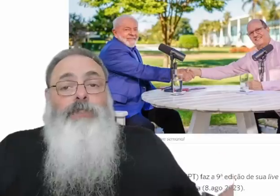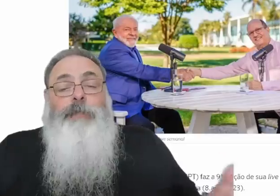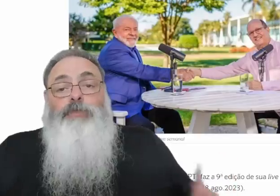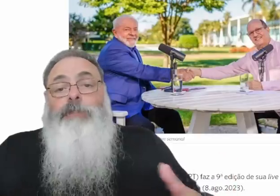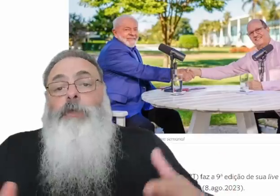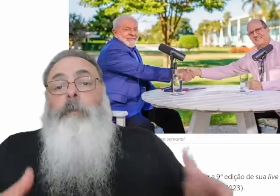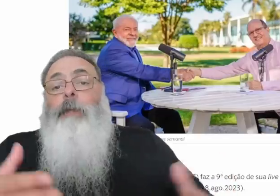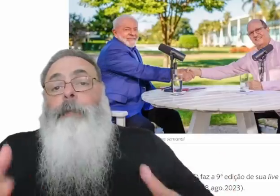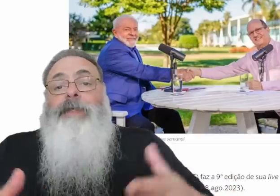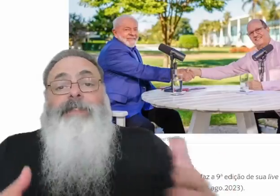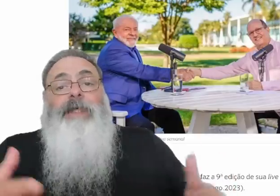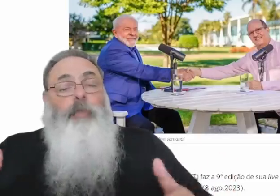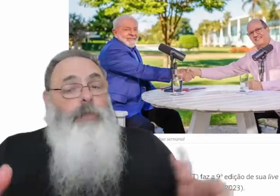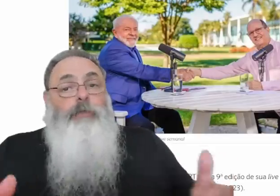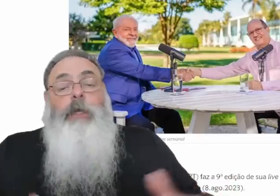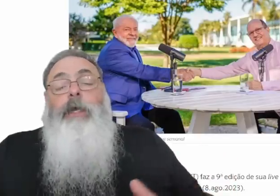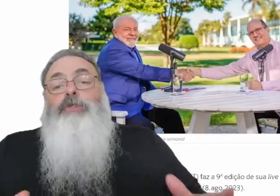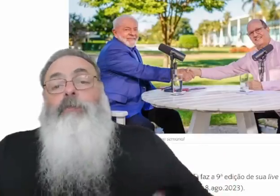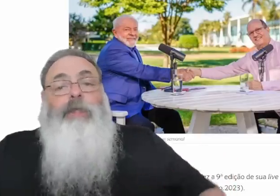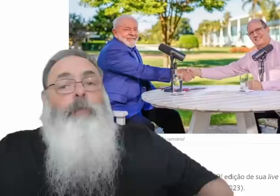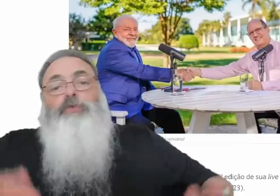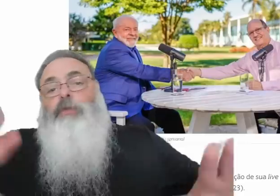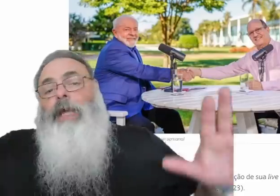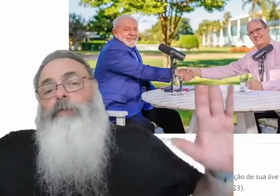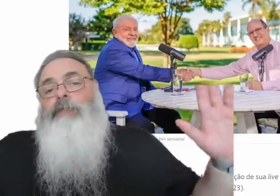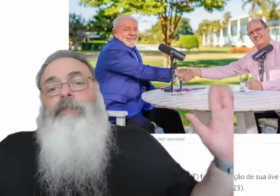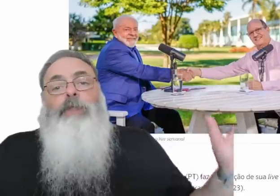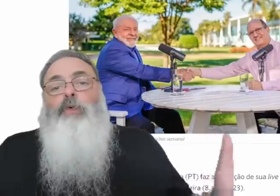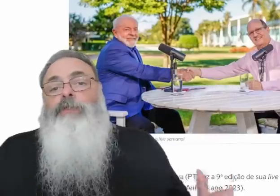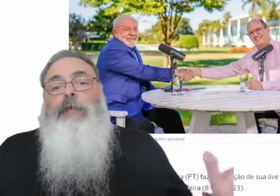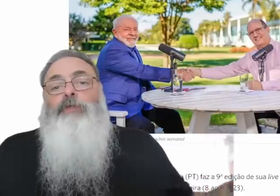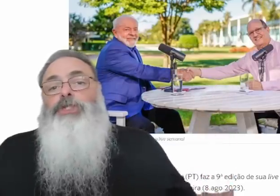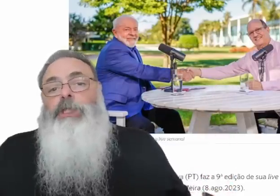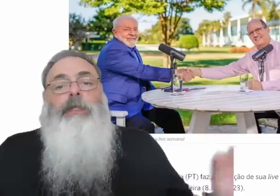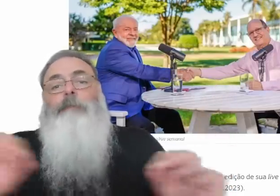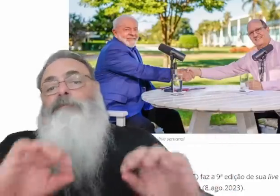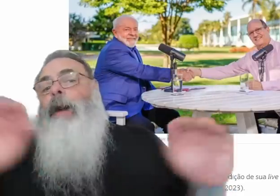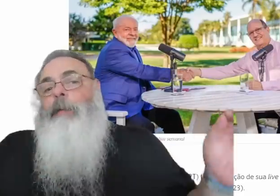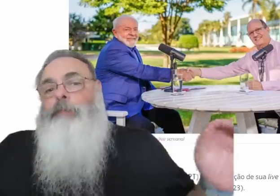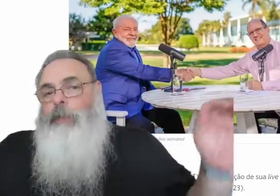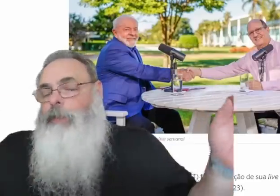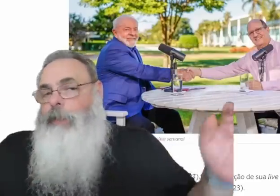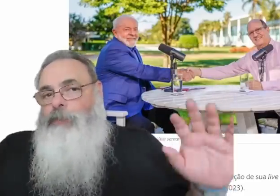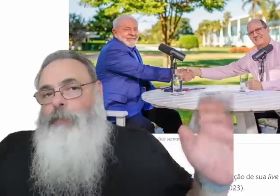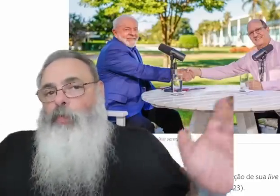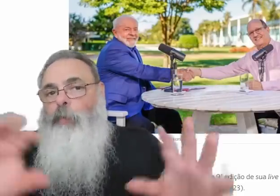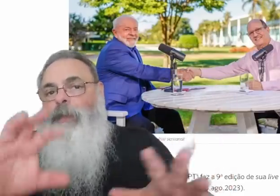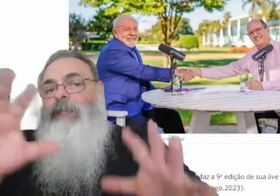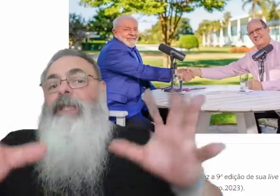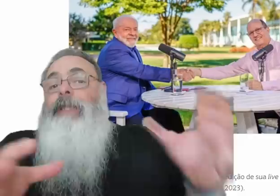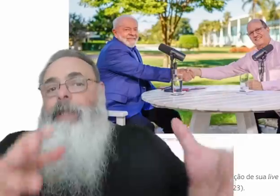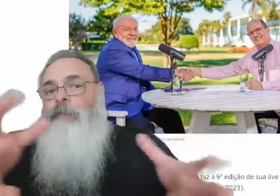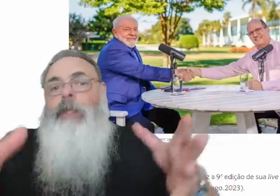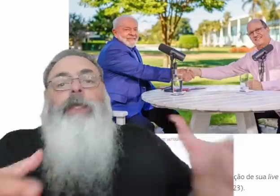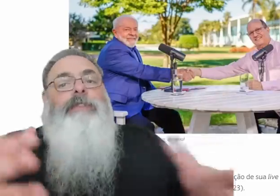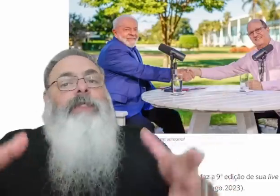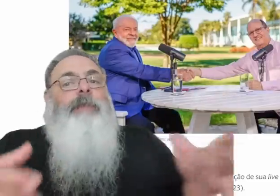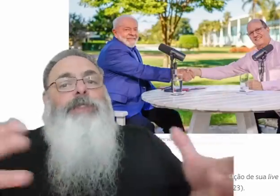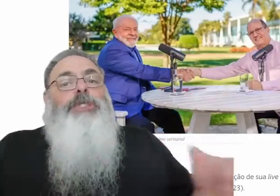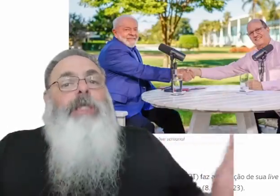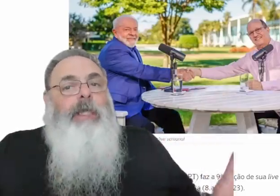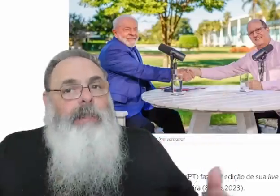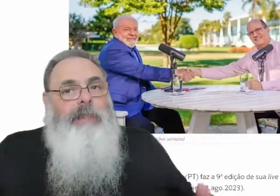é que a maior parte das pessoas não para pra pensar muito. Só vê que Bolsonaro está sendo acusado de e para por aí. Nem se preocupe em entender